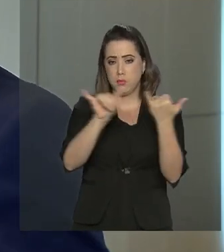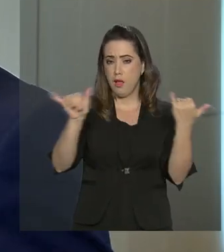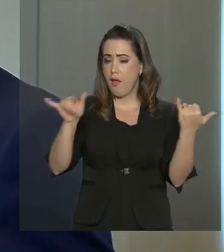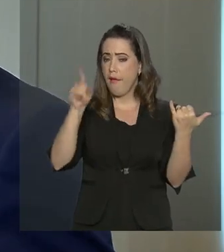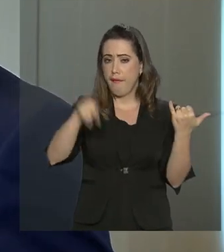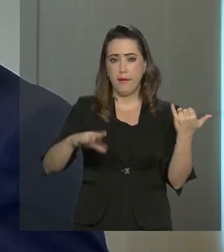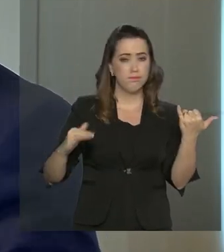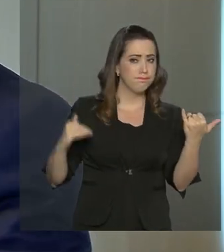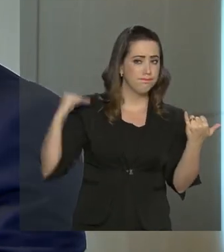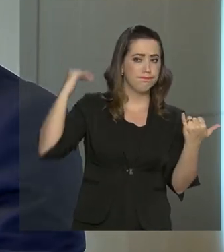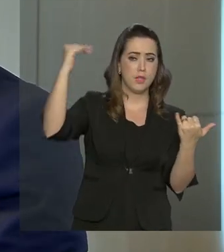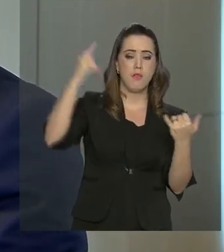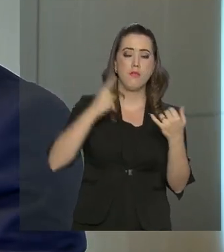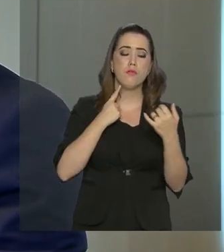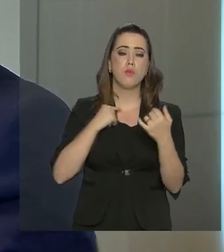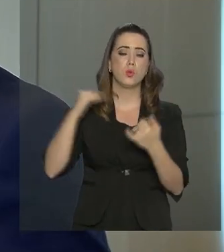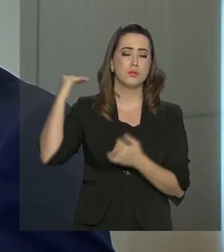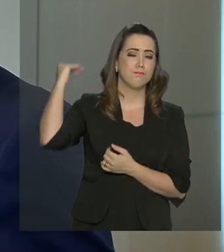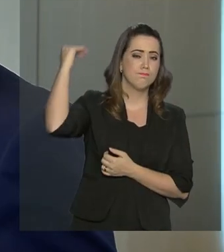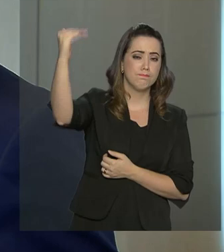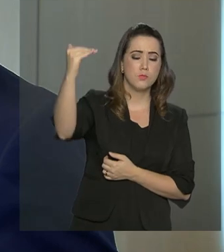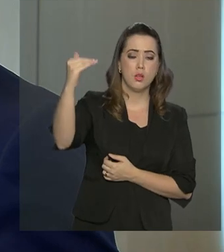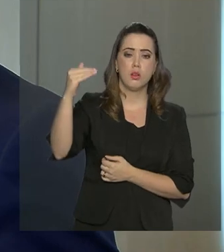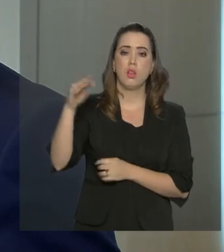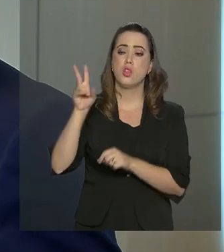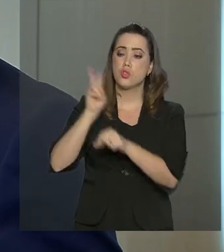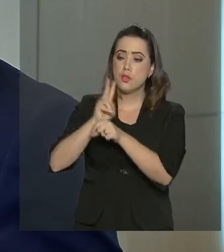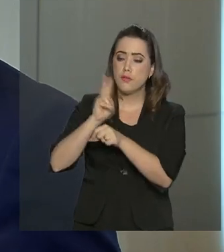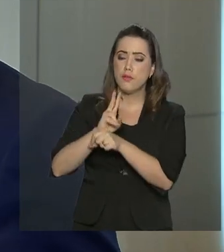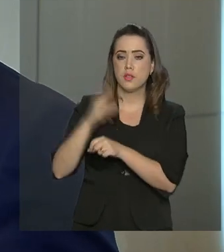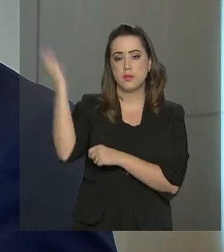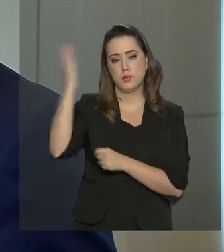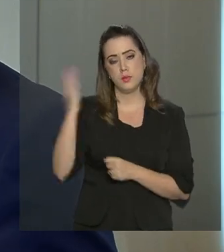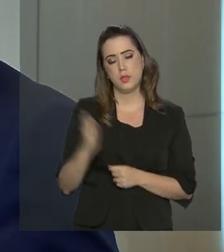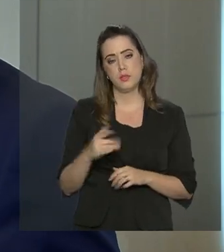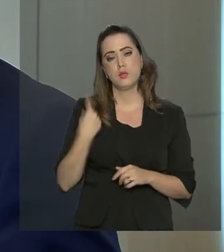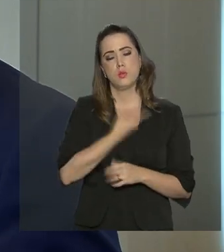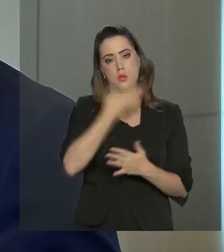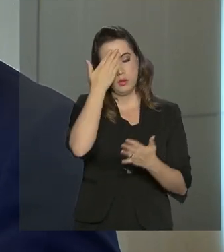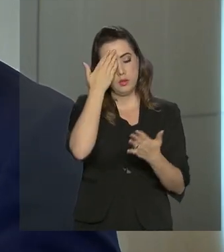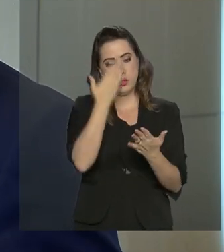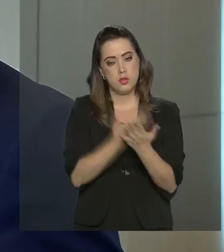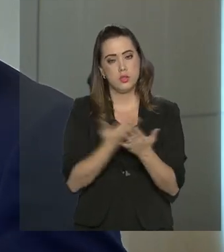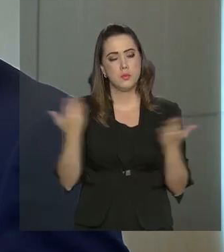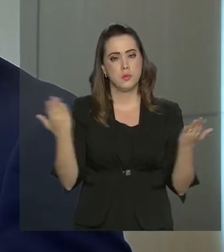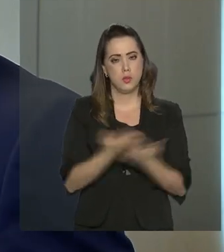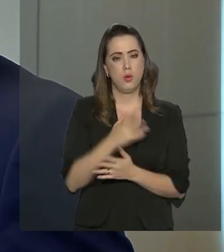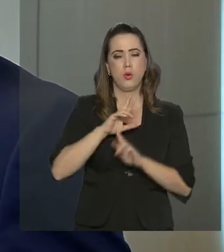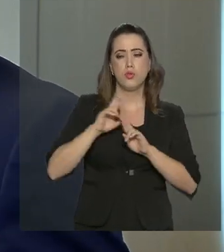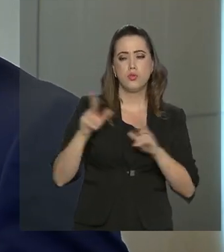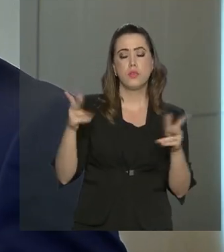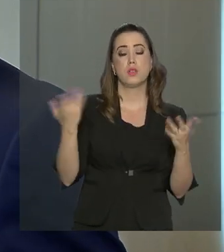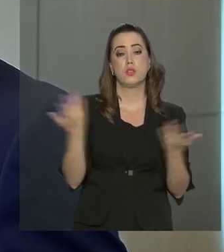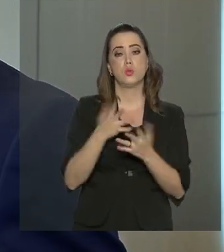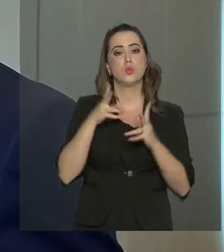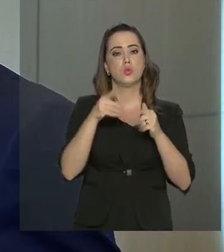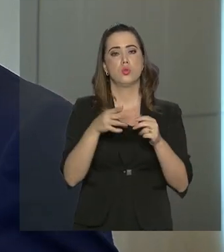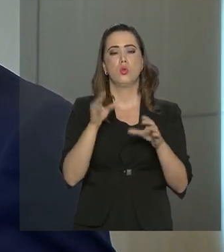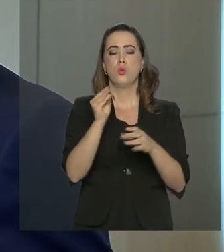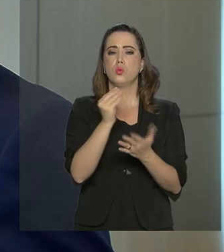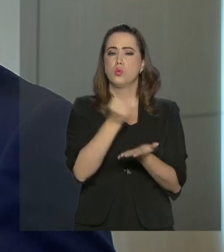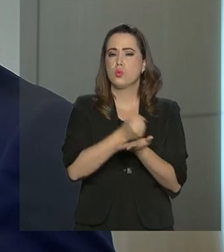interesse para a soberania e defesa nacional. Acreditamos que, com esse procedimento, todas as